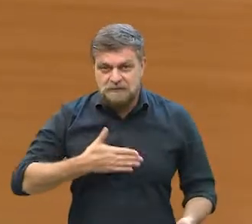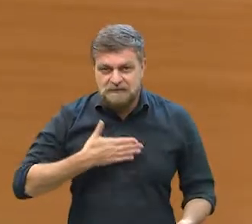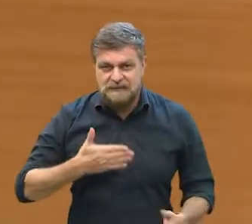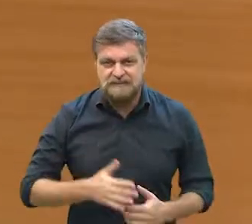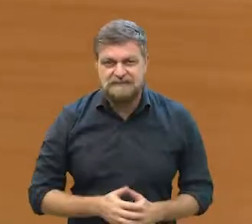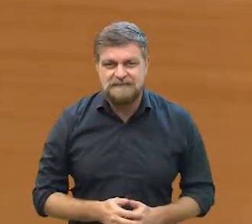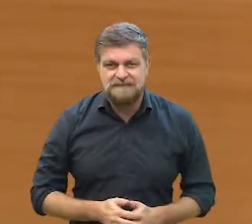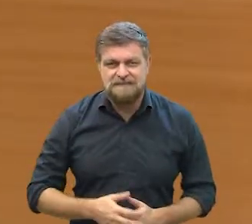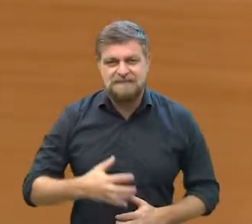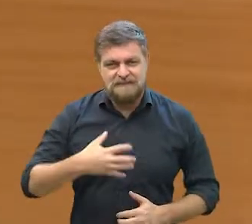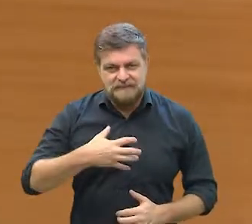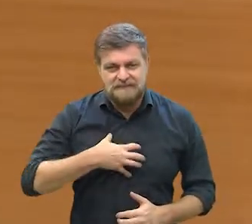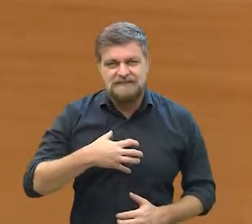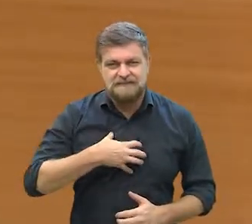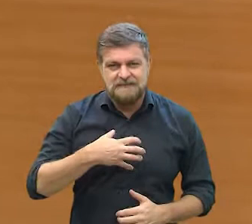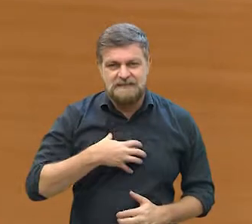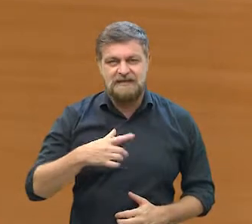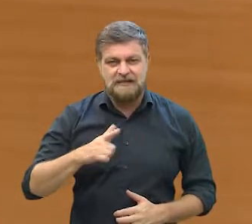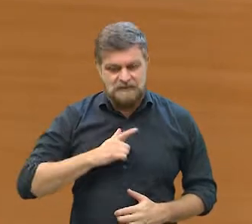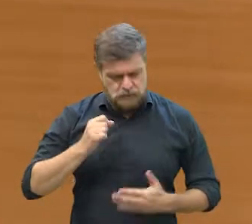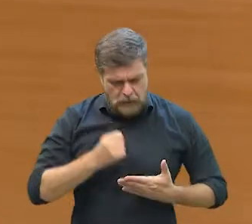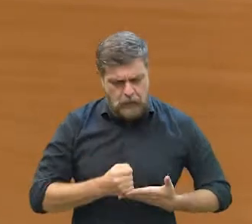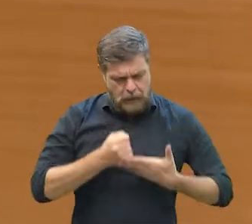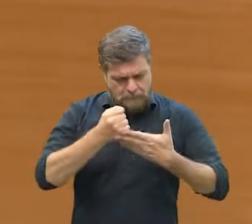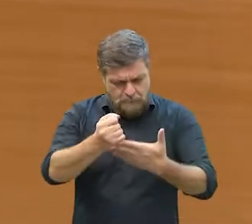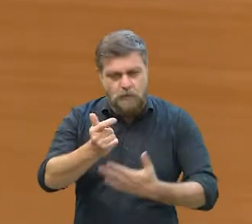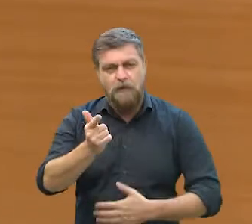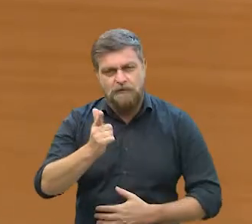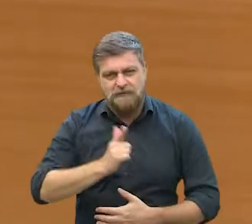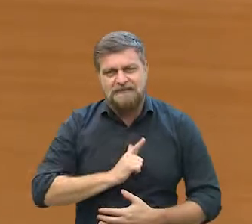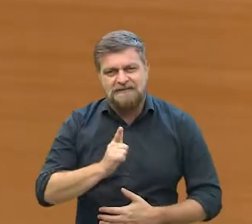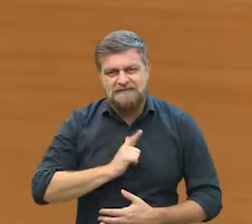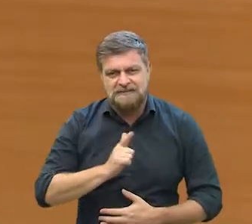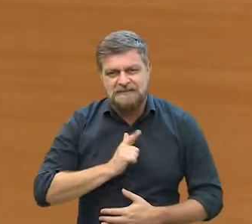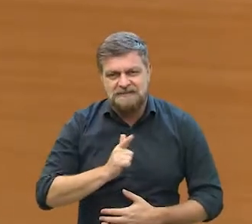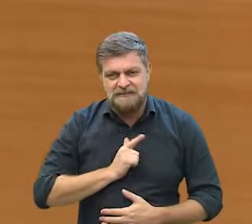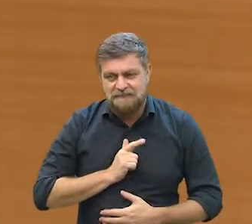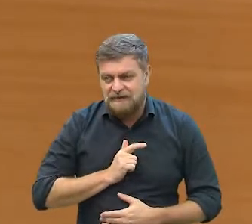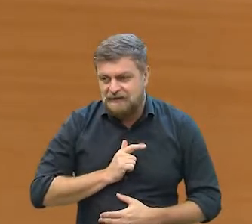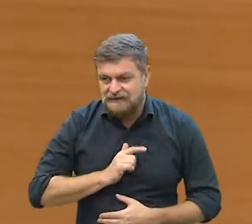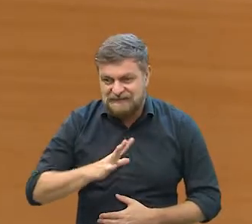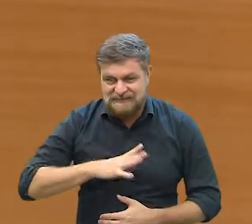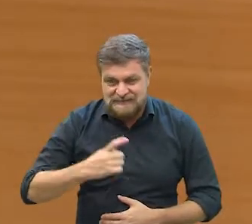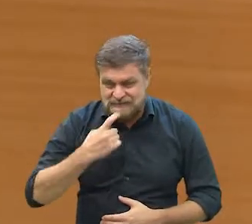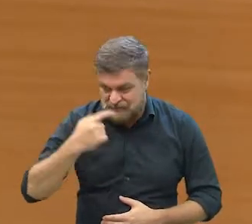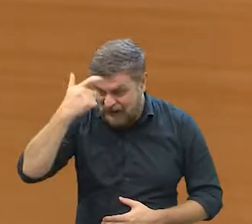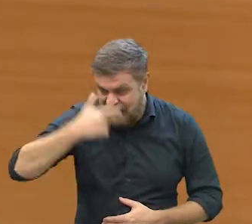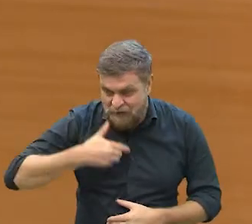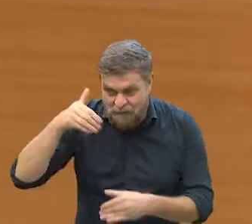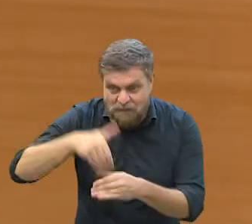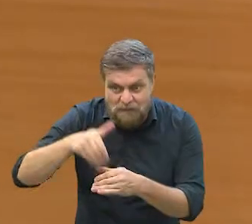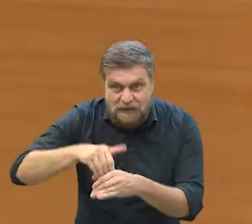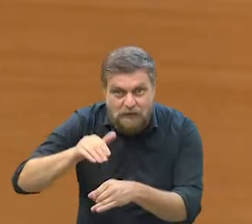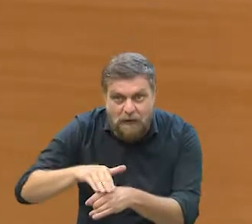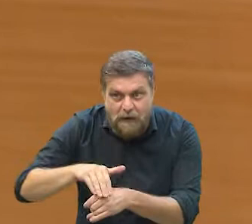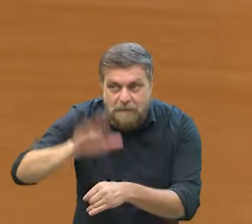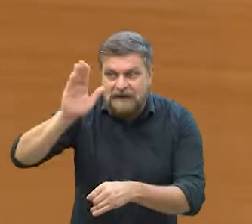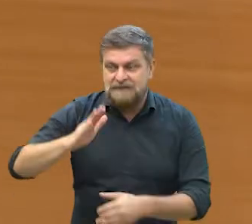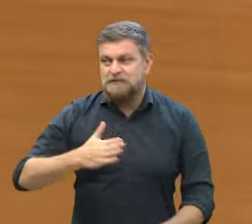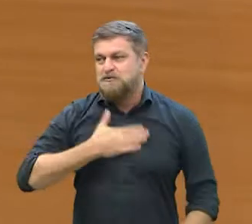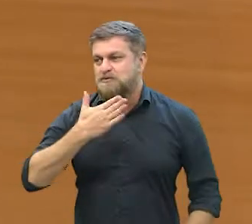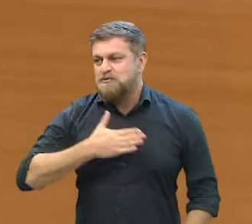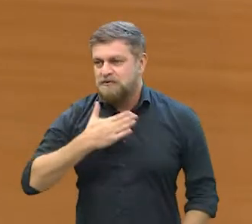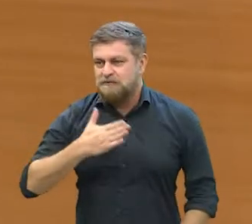Eu sabia, sentia que a gente estava tendo bom apoio, mas ser a mais votada da cidade foi uma surpresa. É um